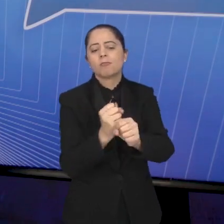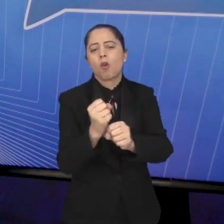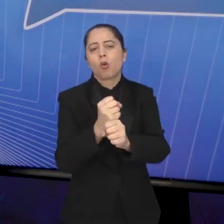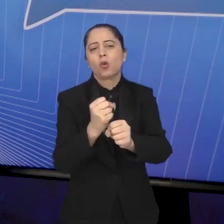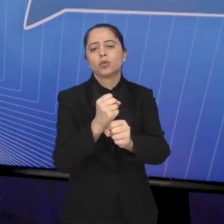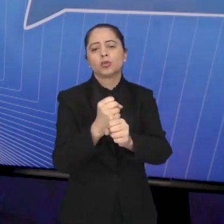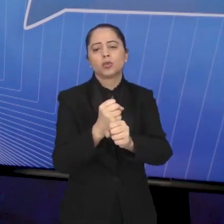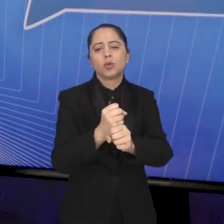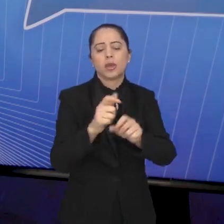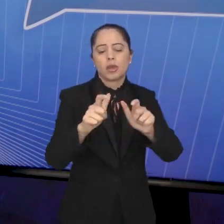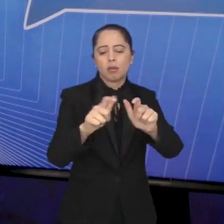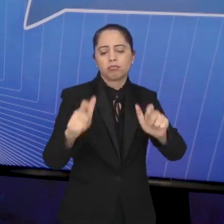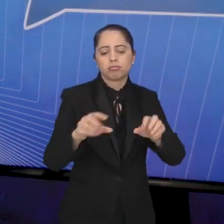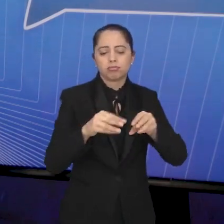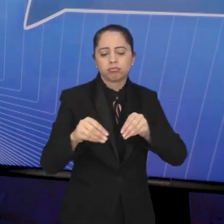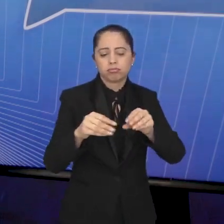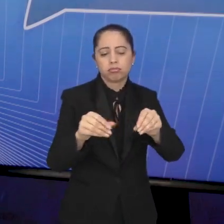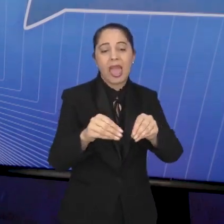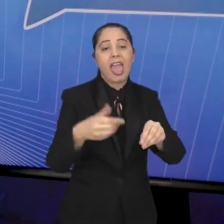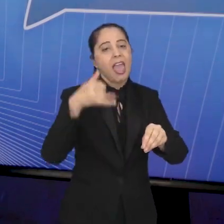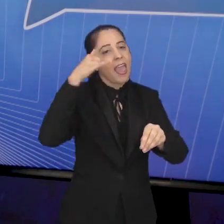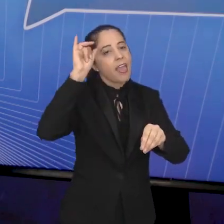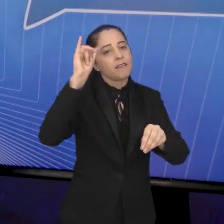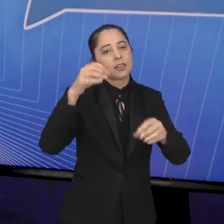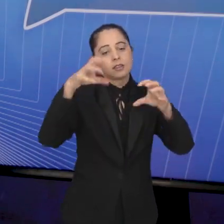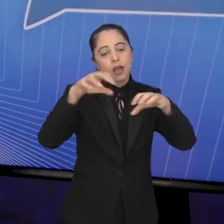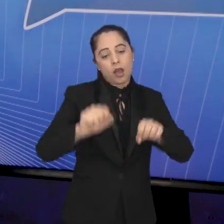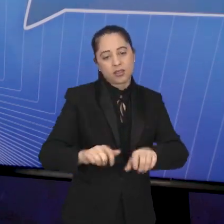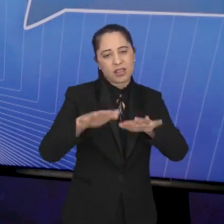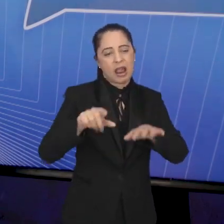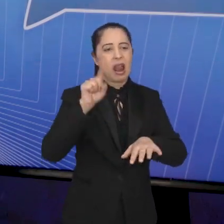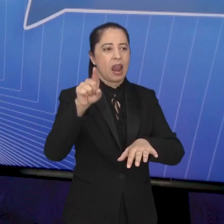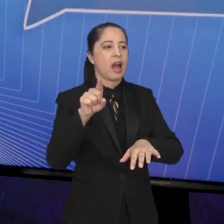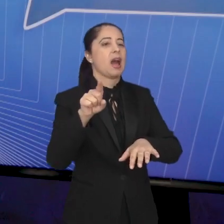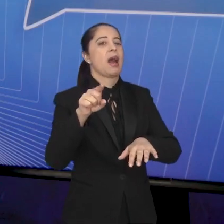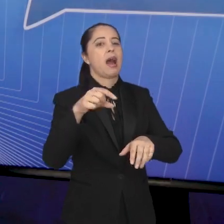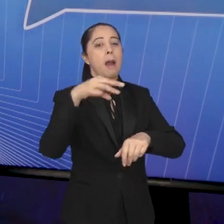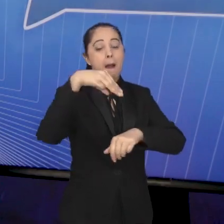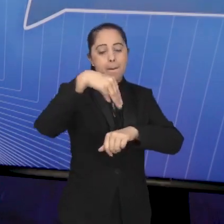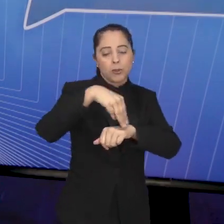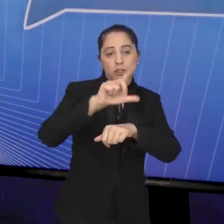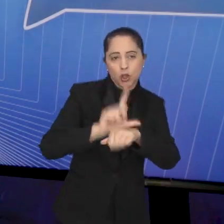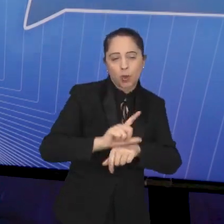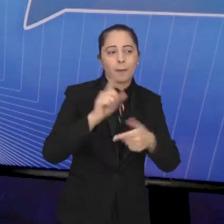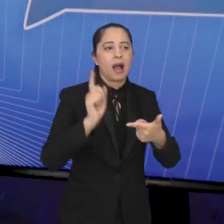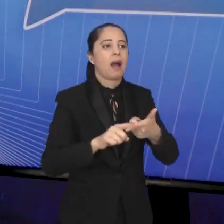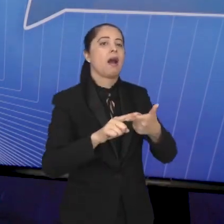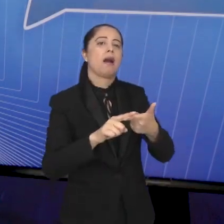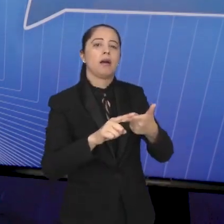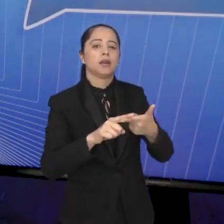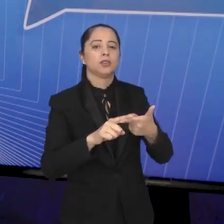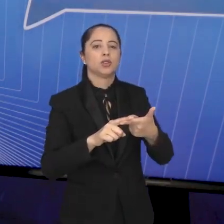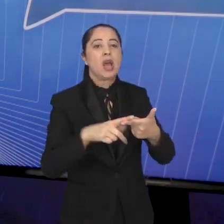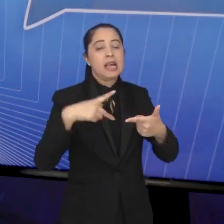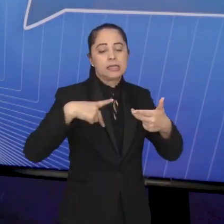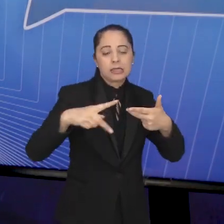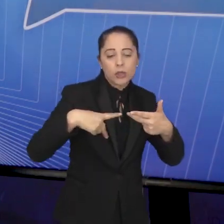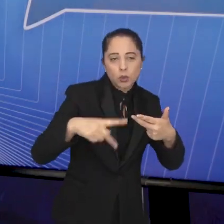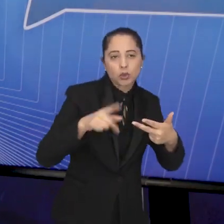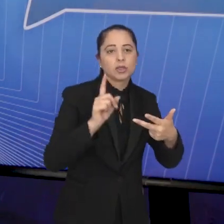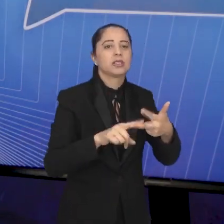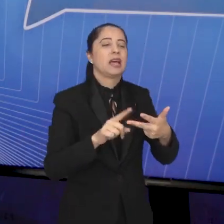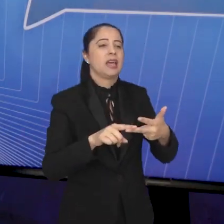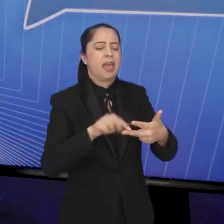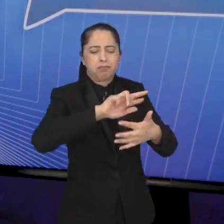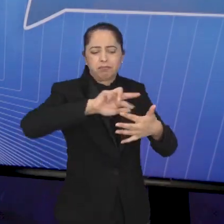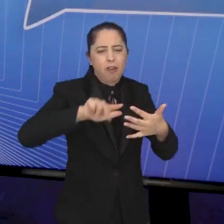também. Já temos obras em andamento, seja em Santo Isabel, Monteiro Lobato, Tremembé, São José